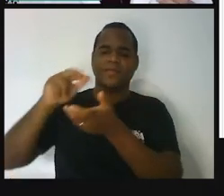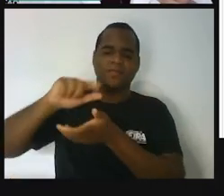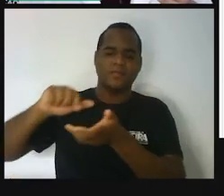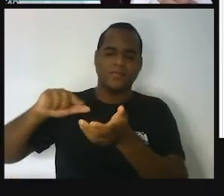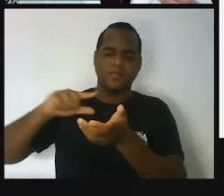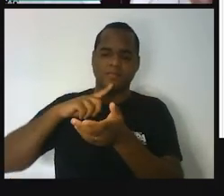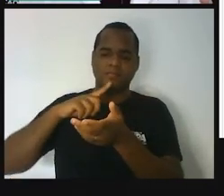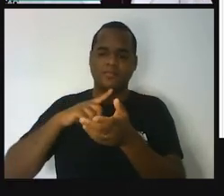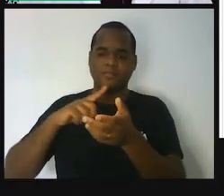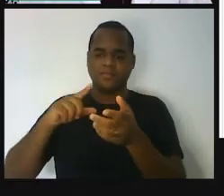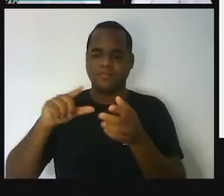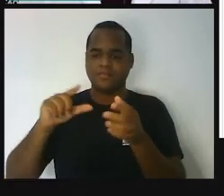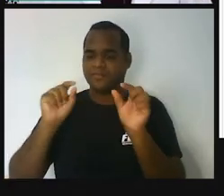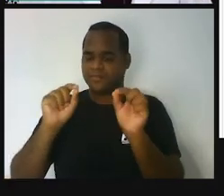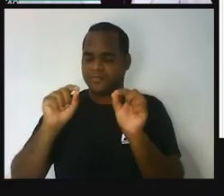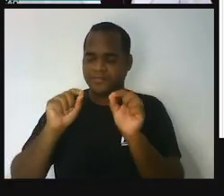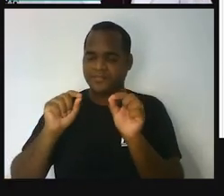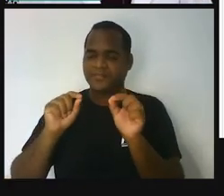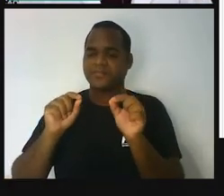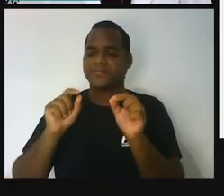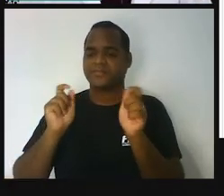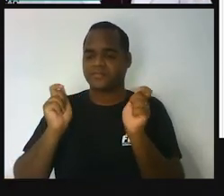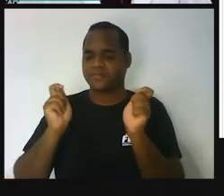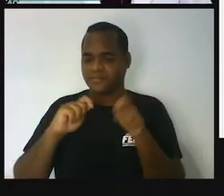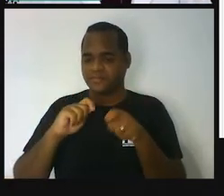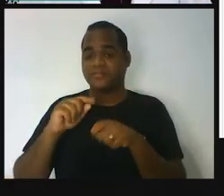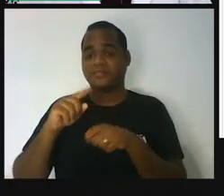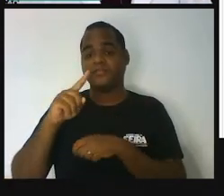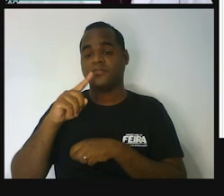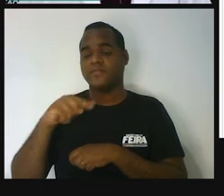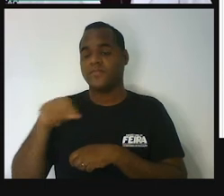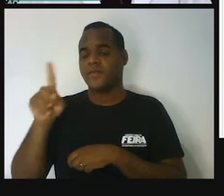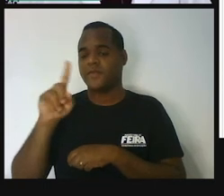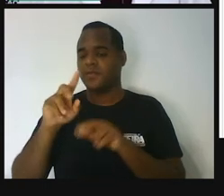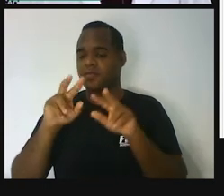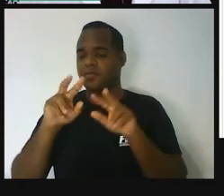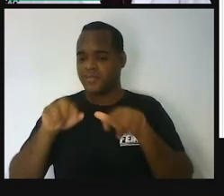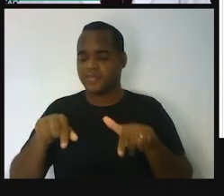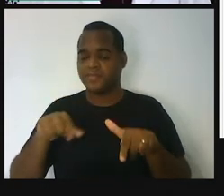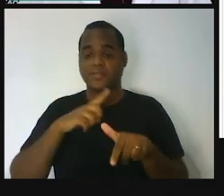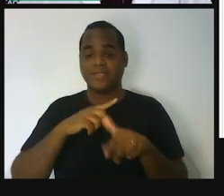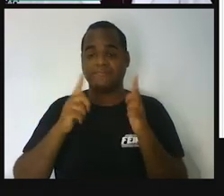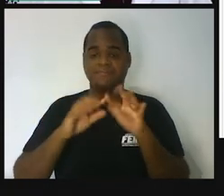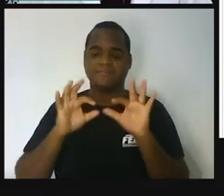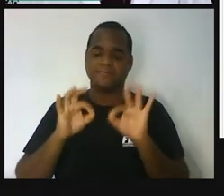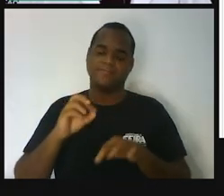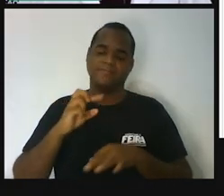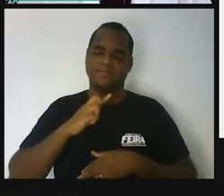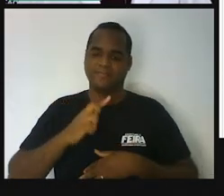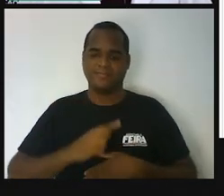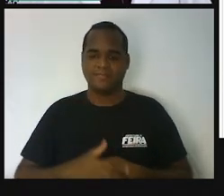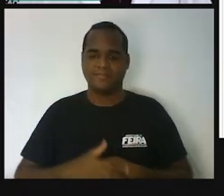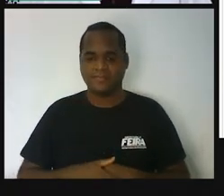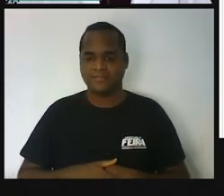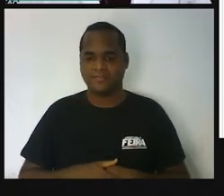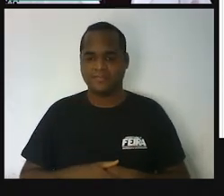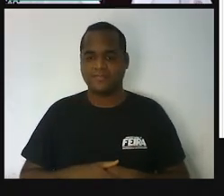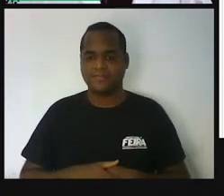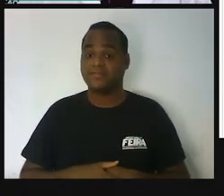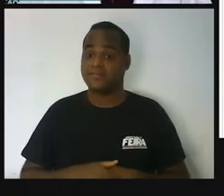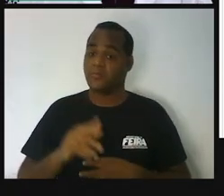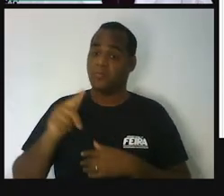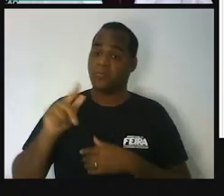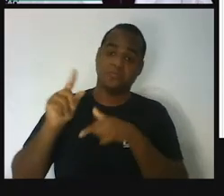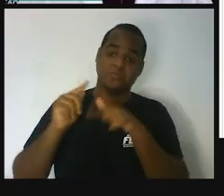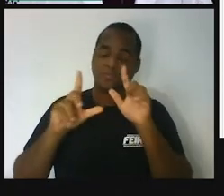que têm aqui e que são figuras bidimensionais. Mas a gente pode enxergar